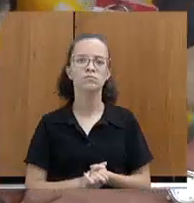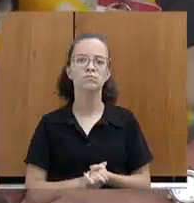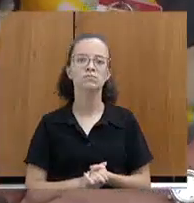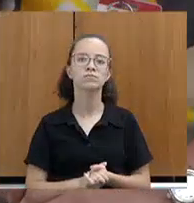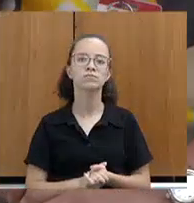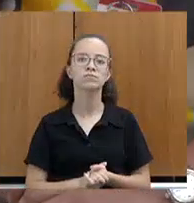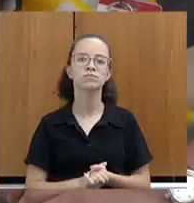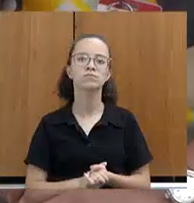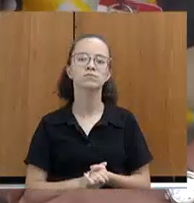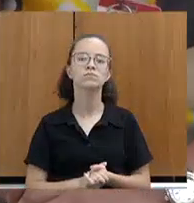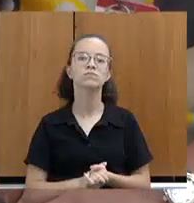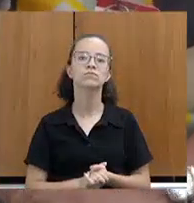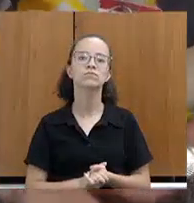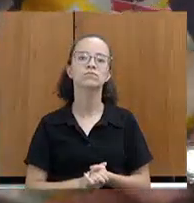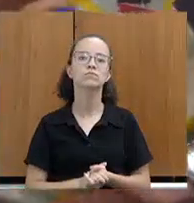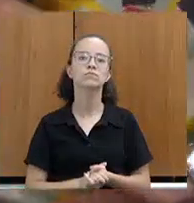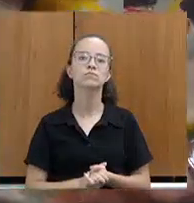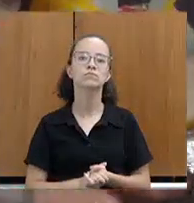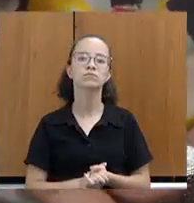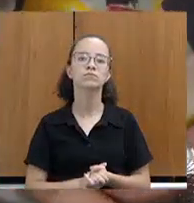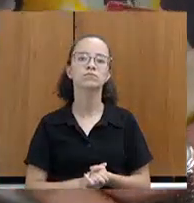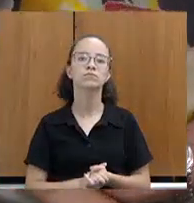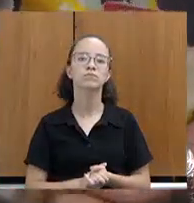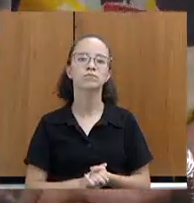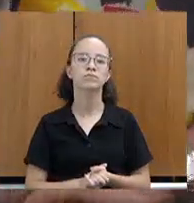Mas o outro lado...